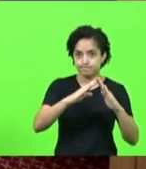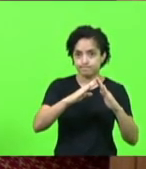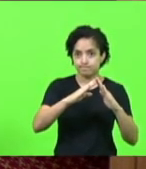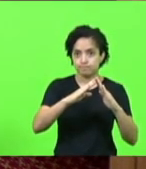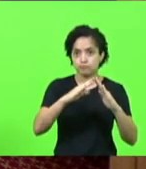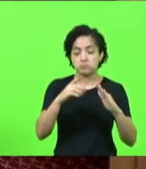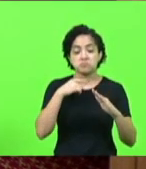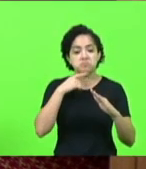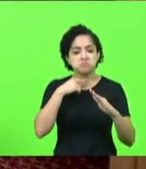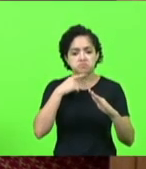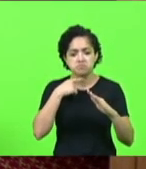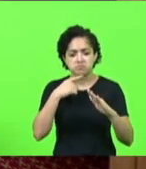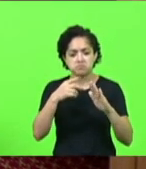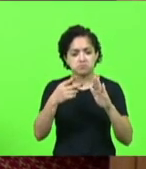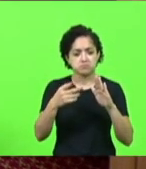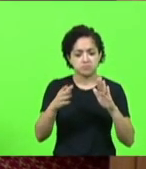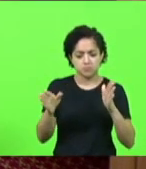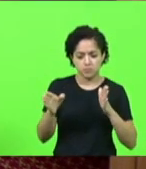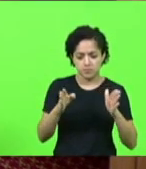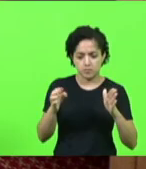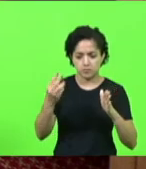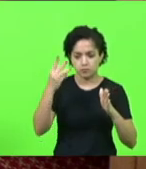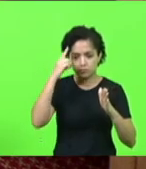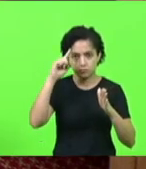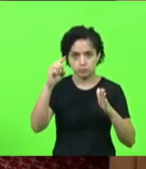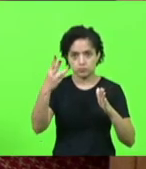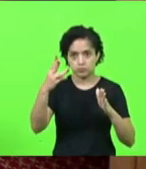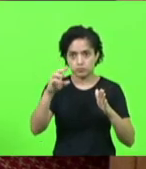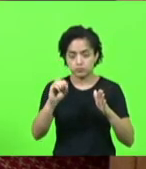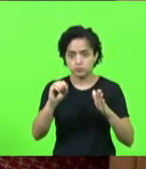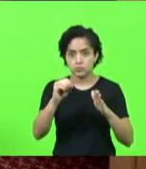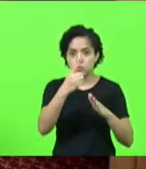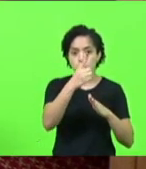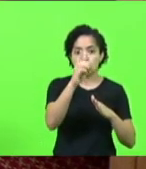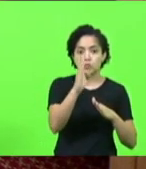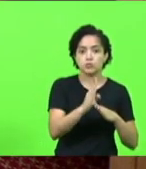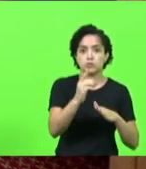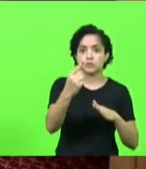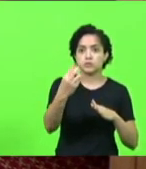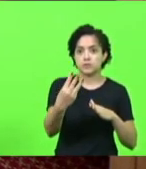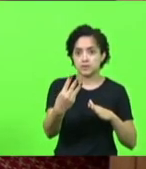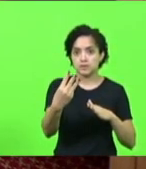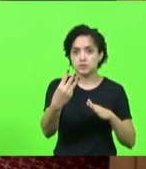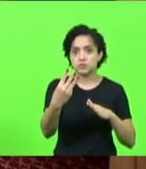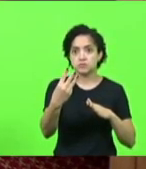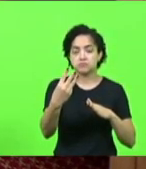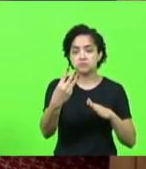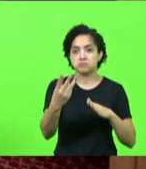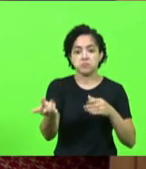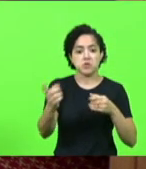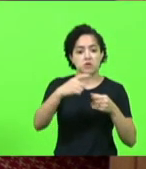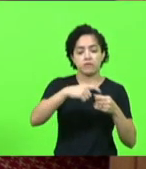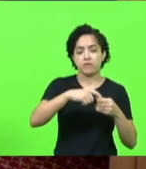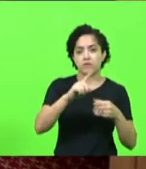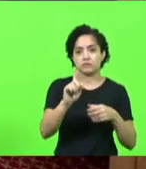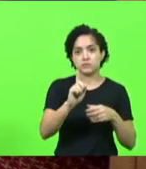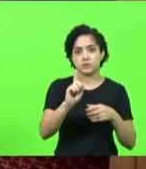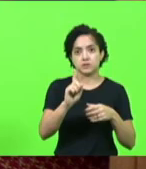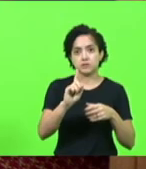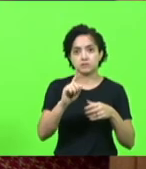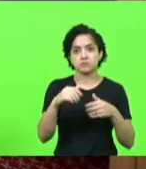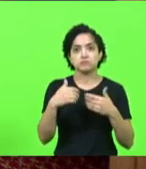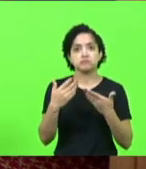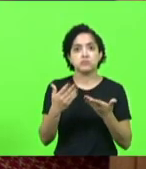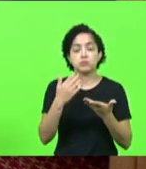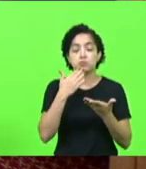conseguir regulamentar em 30 dias um terço do que eu paguei eu não tenho mais direito à devolução onde é que está o nosso